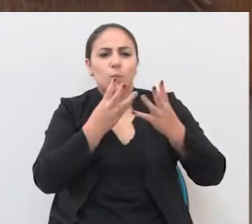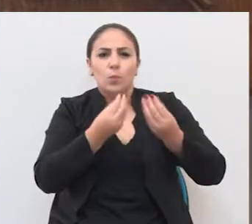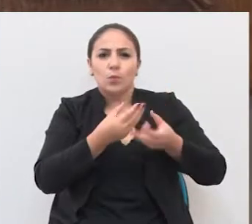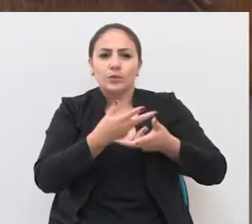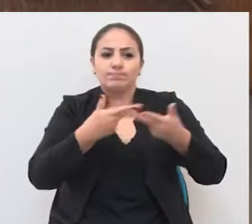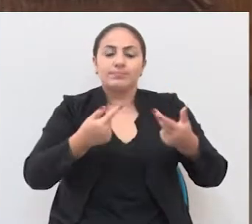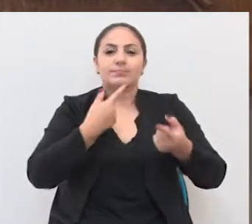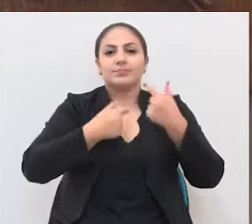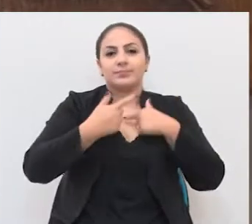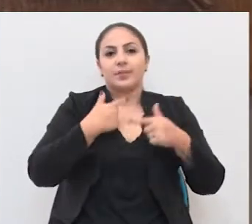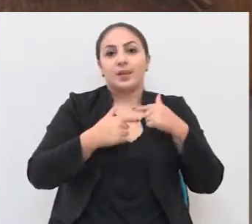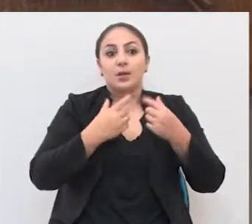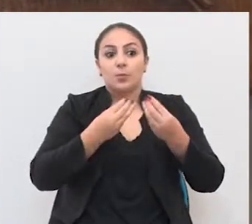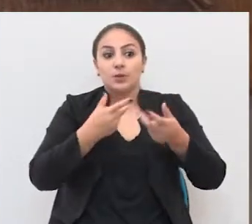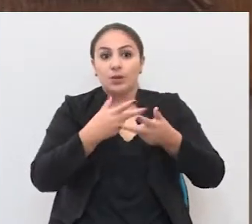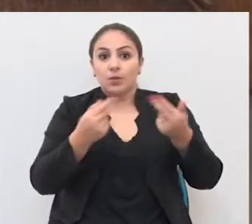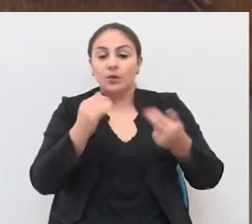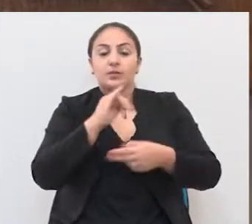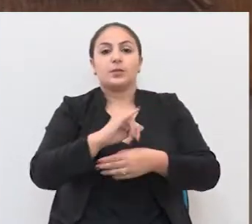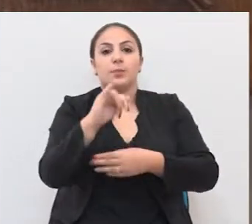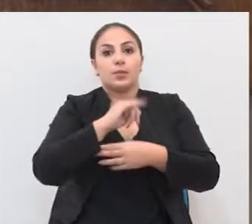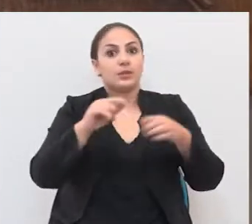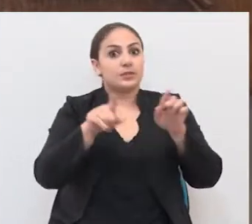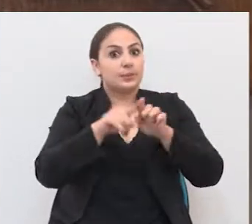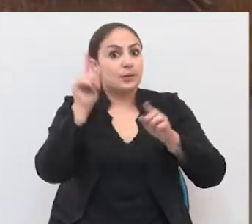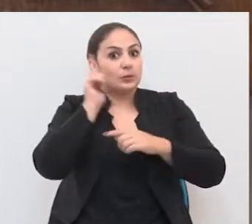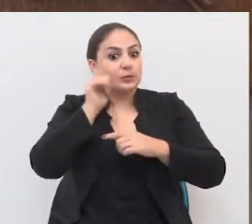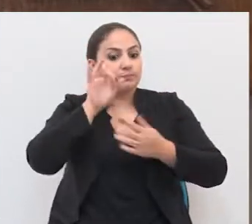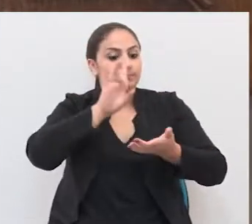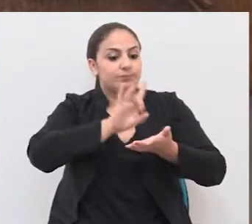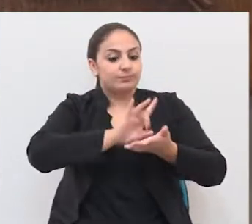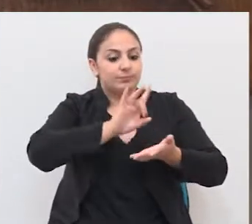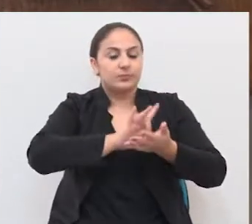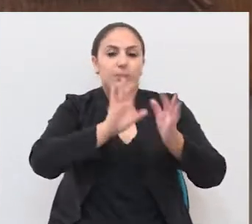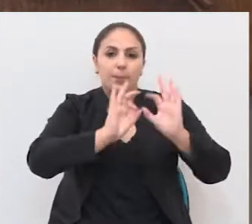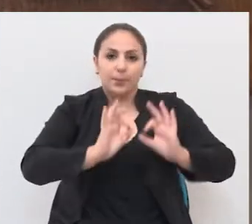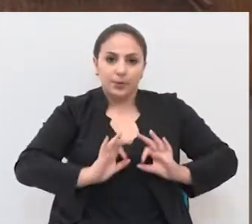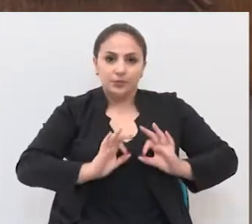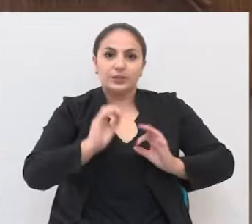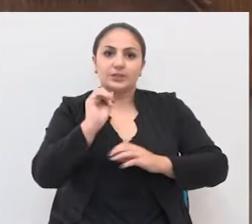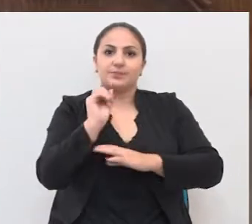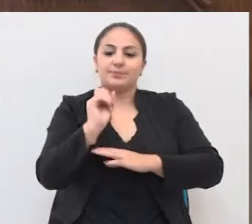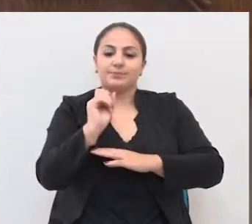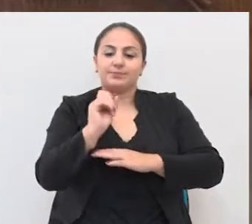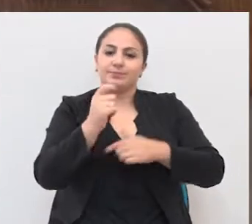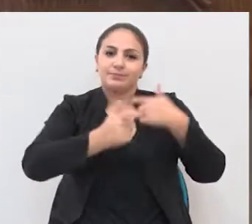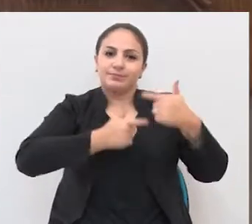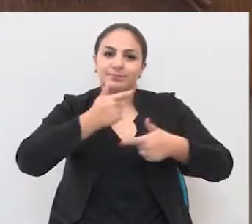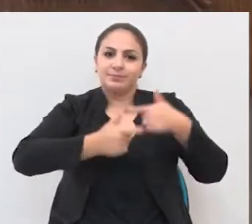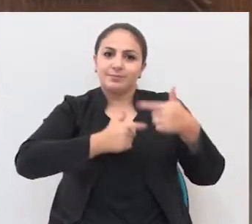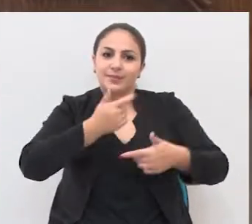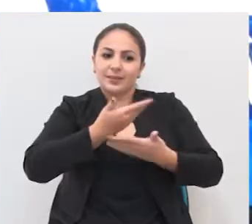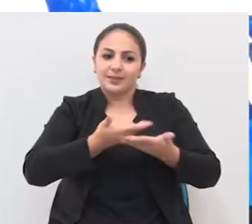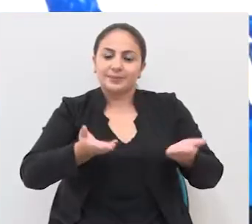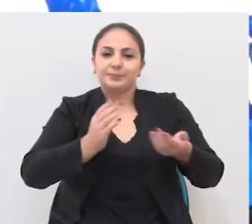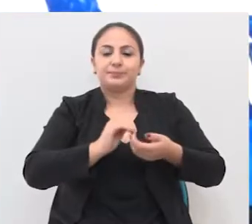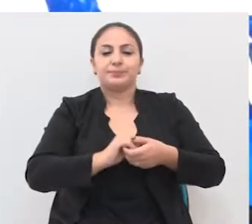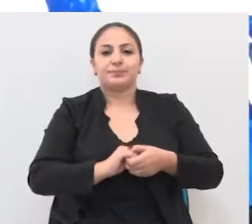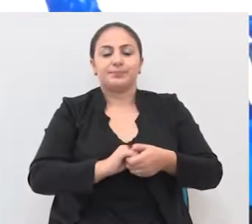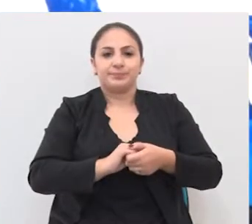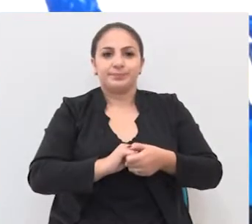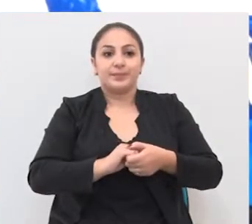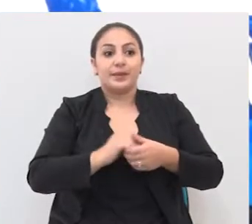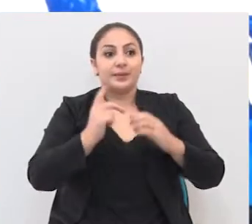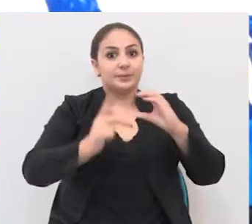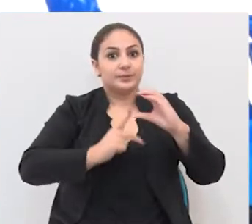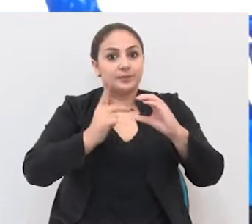outras que são tão importantes para a consolidação dos projetos que foram trabalhados aqui. Câmara